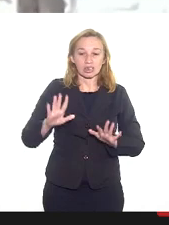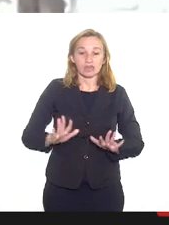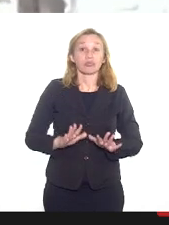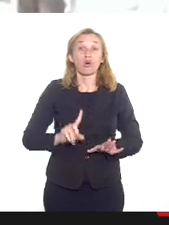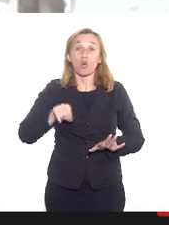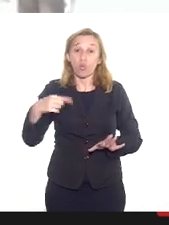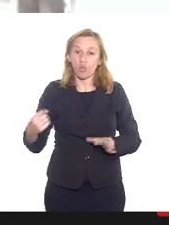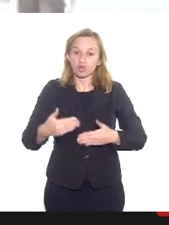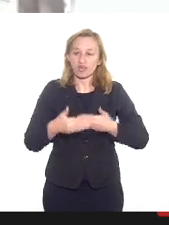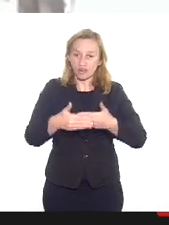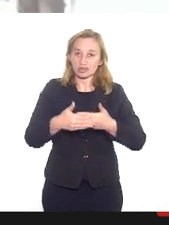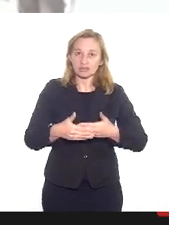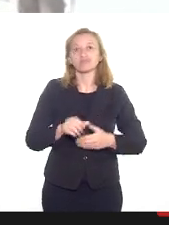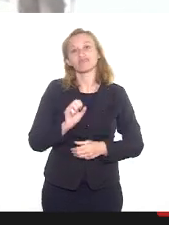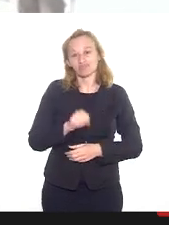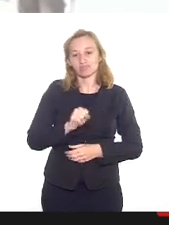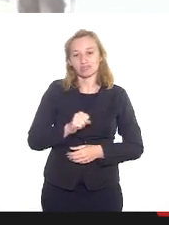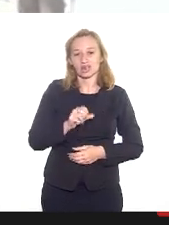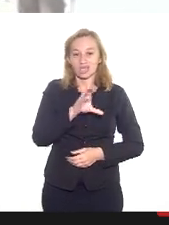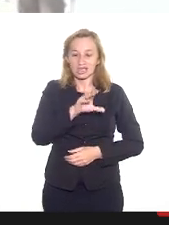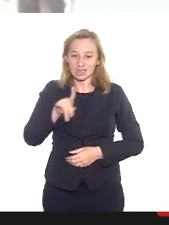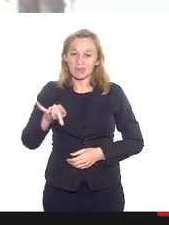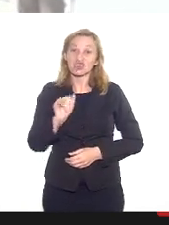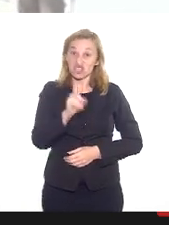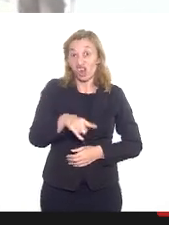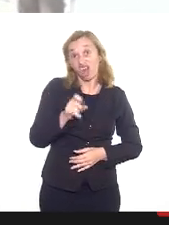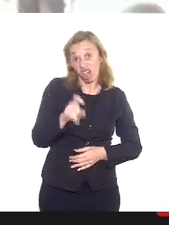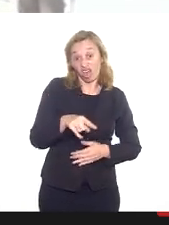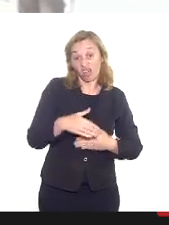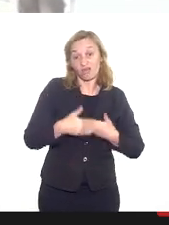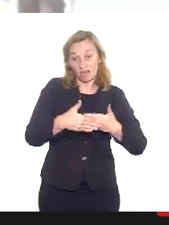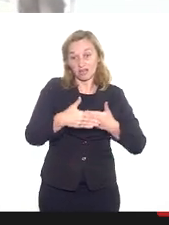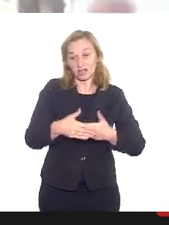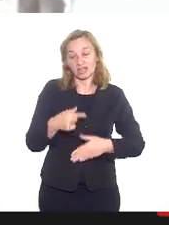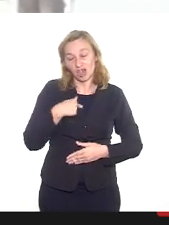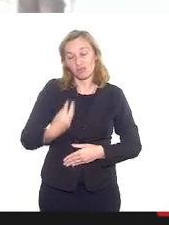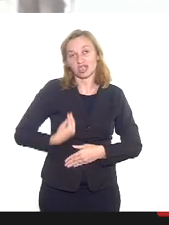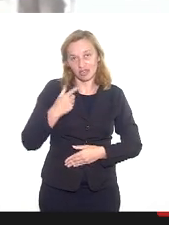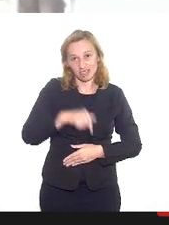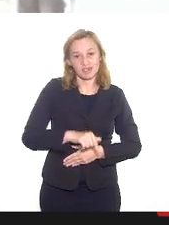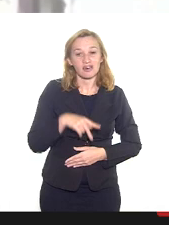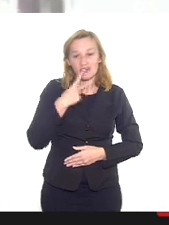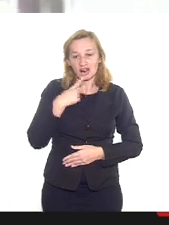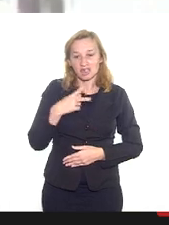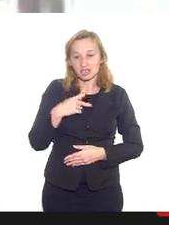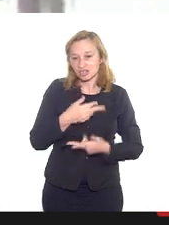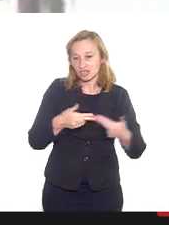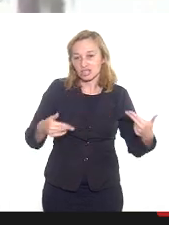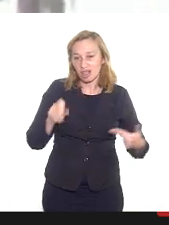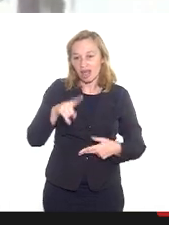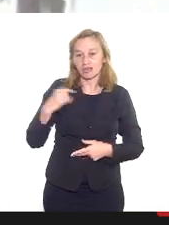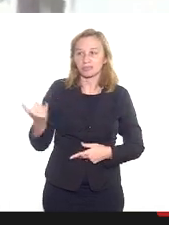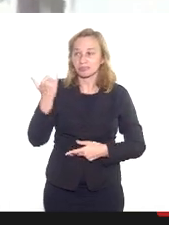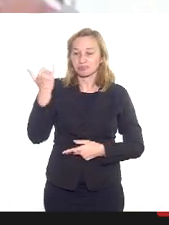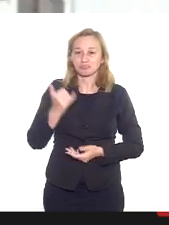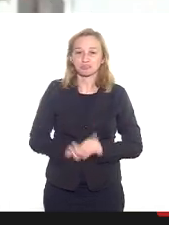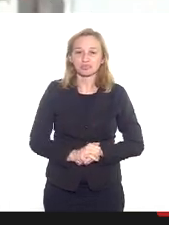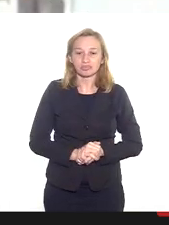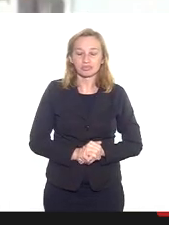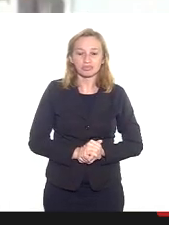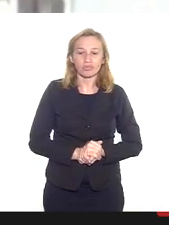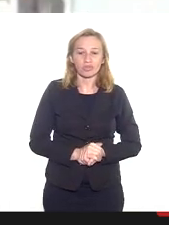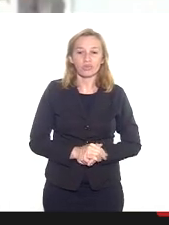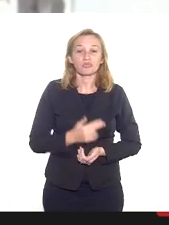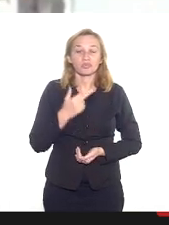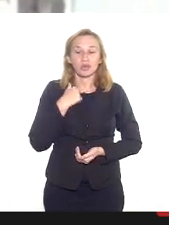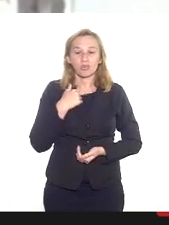Teve algum avanço? Teve. Eu acho que essa CPI aqui já é um avanço. Eu estou aqui falando das nossas coisas, é muito importante. Eu não posso